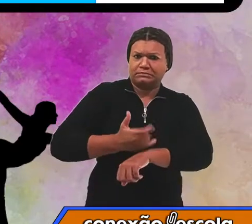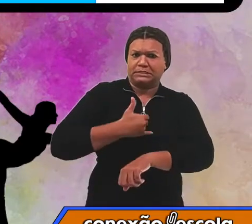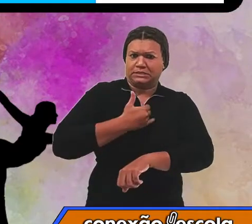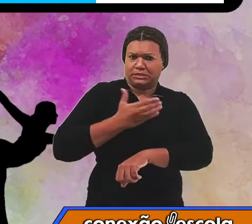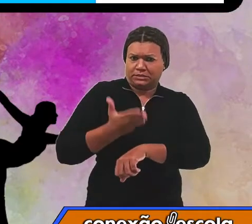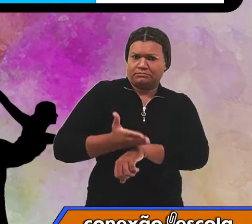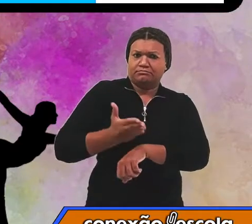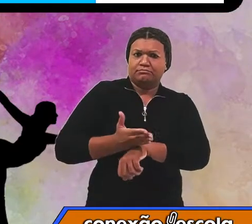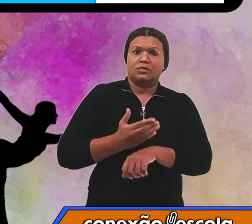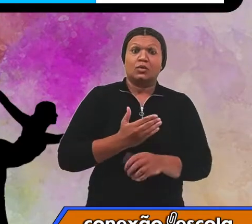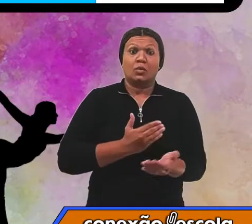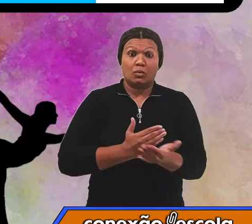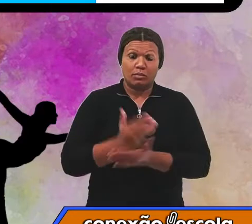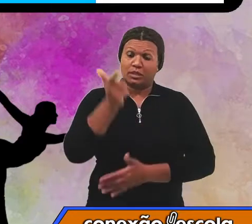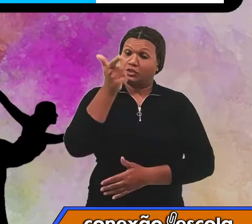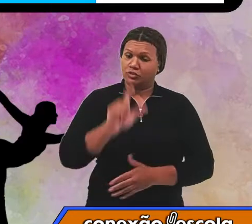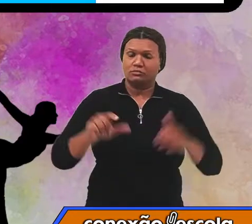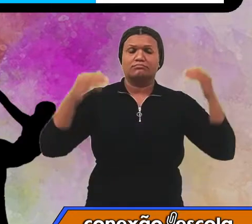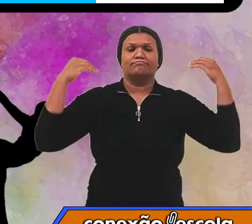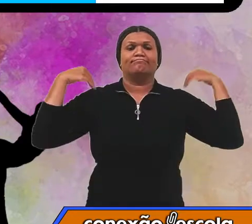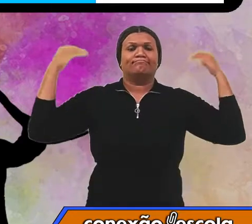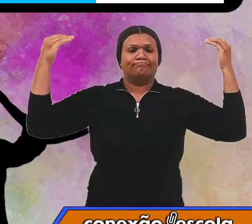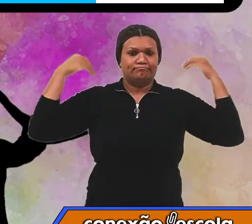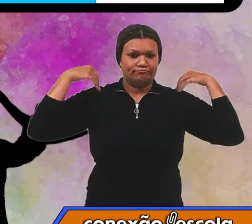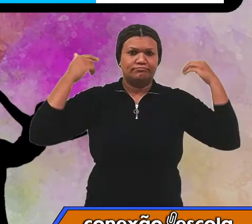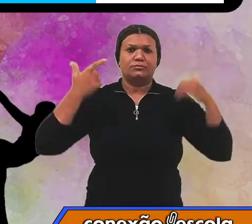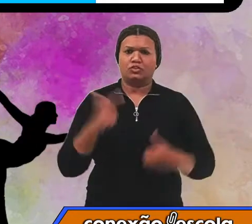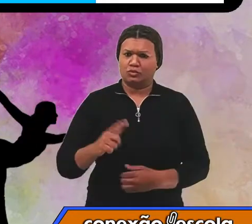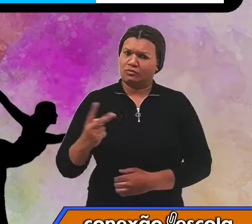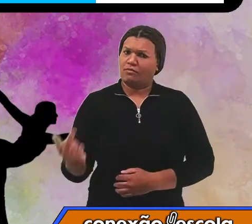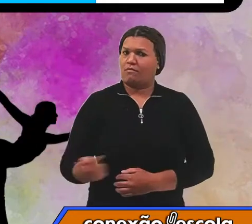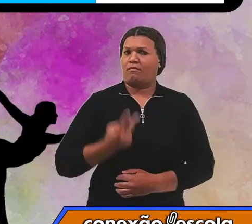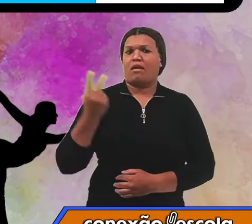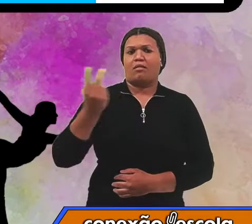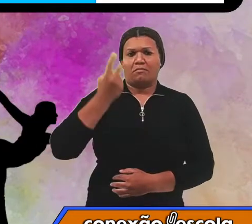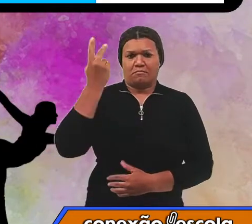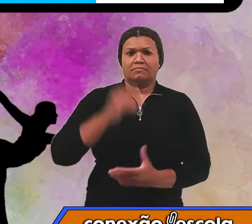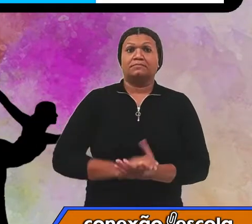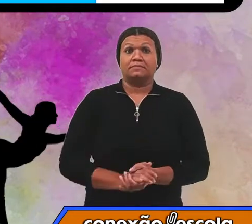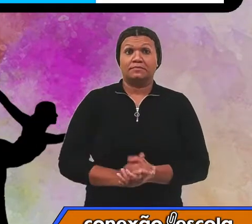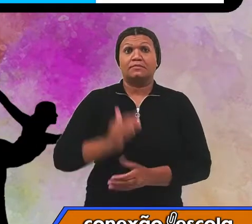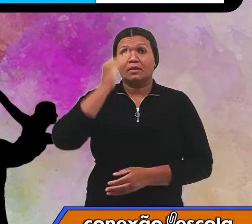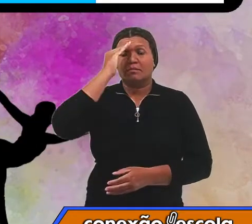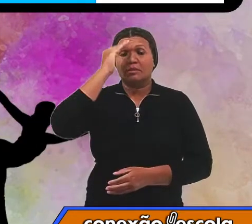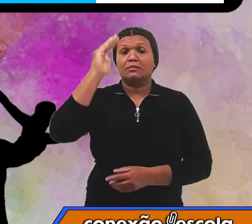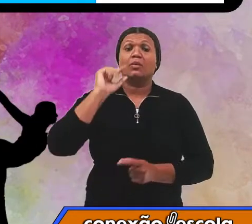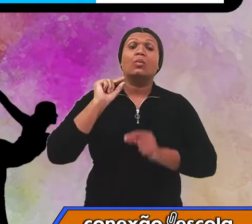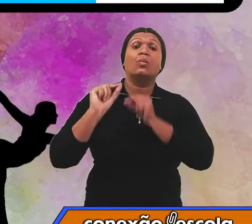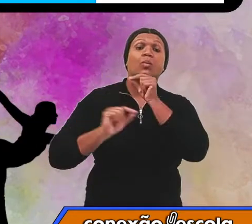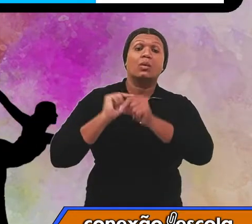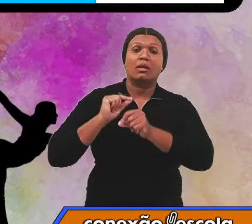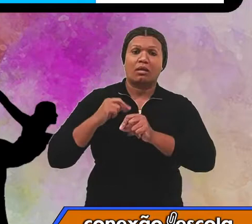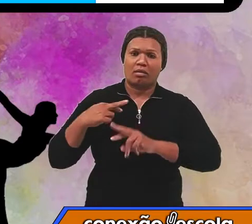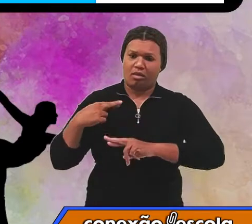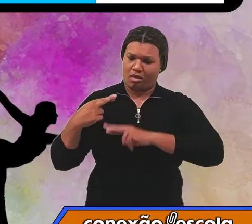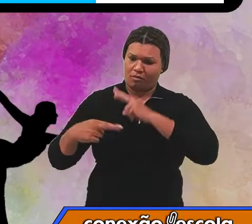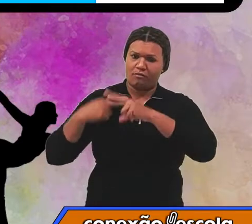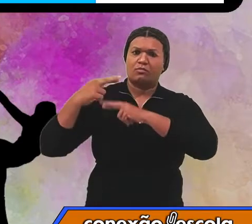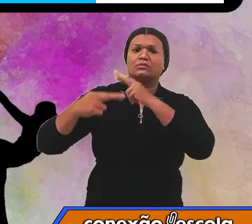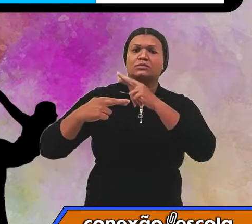ginástica voltou a ser valorizada, principalmente por influência da Revolução Industrial